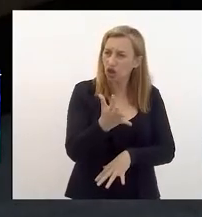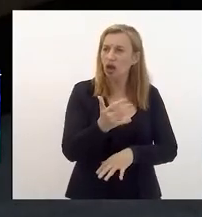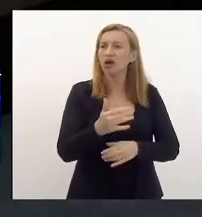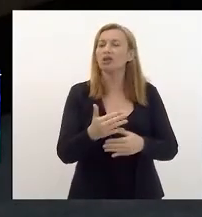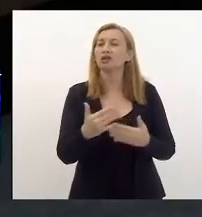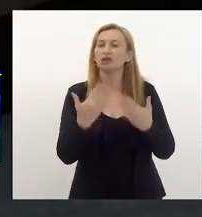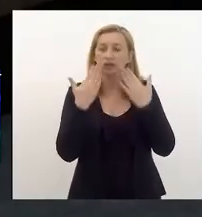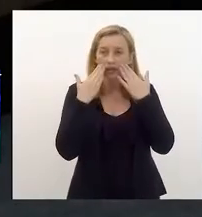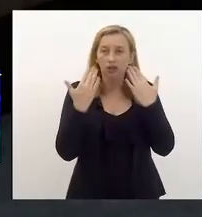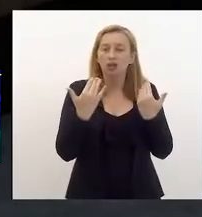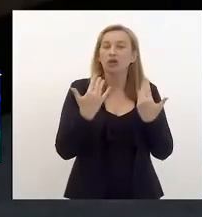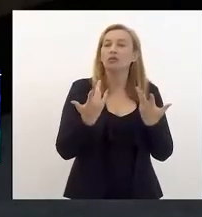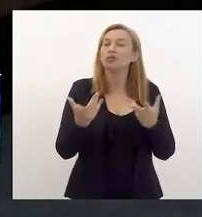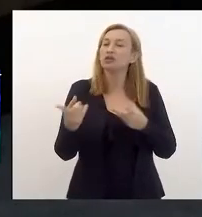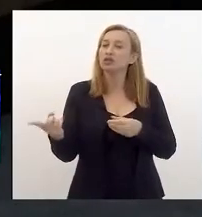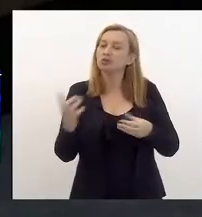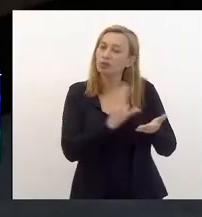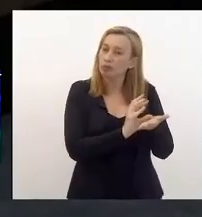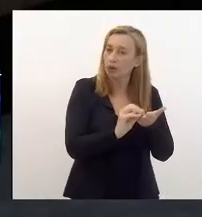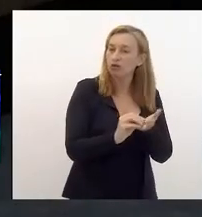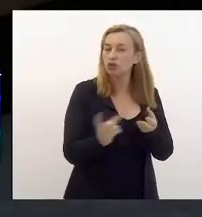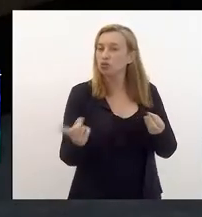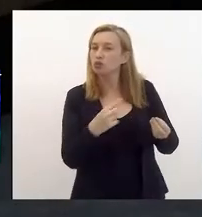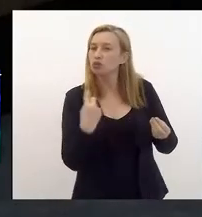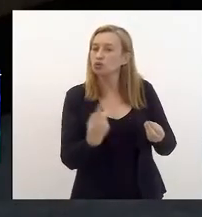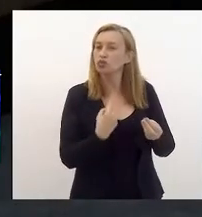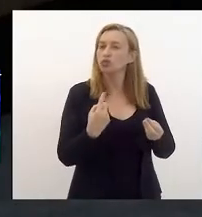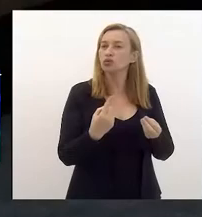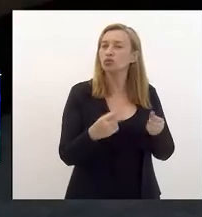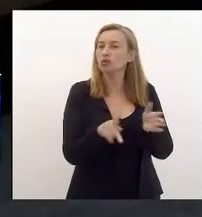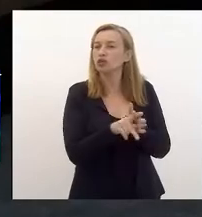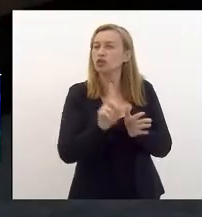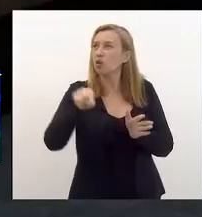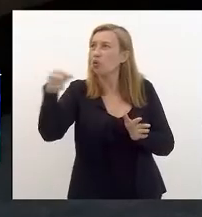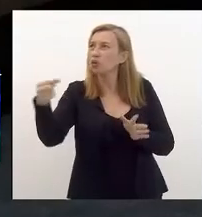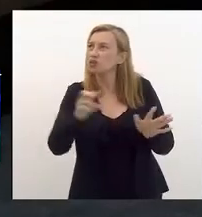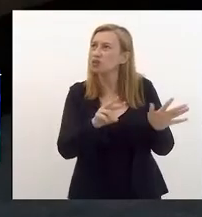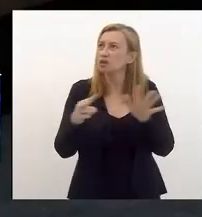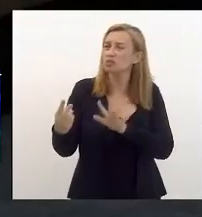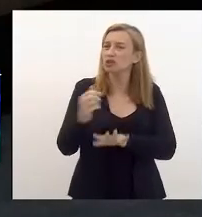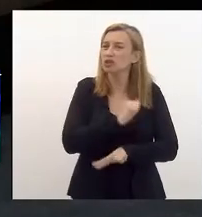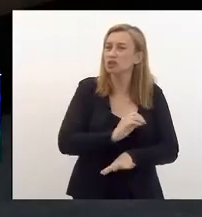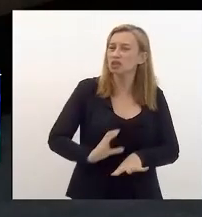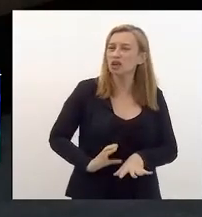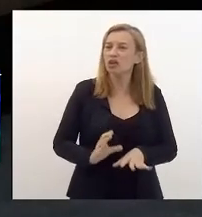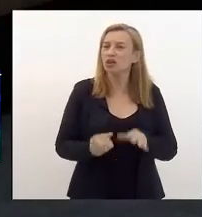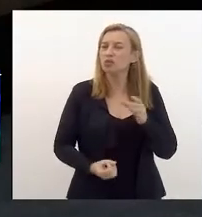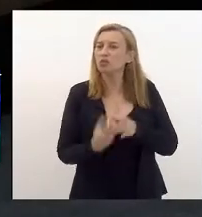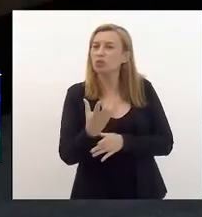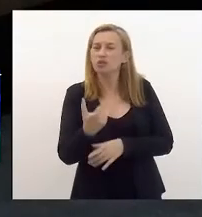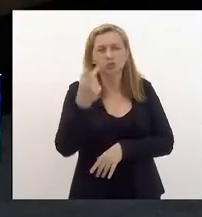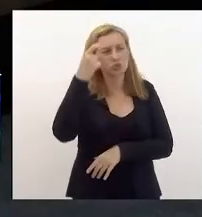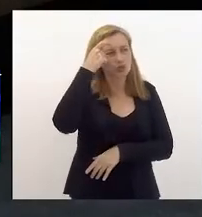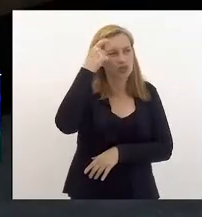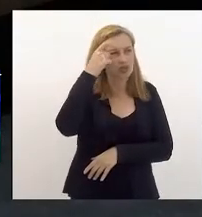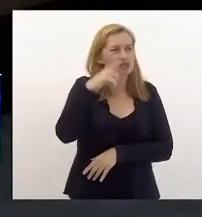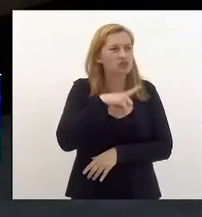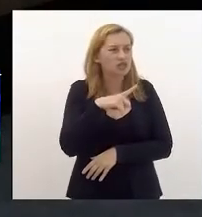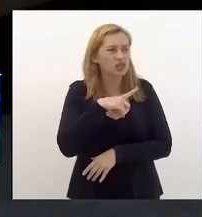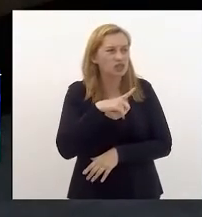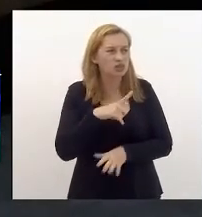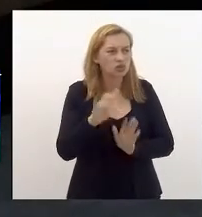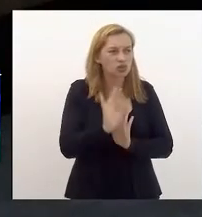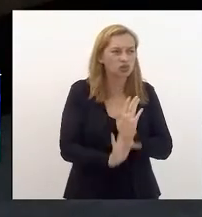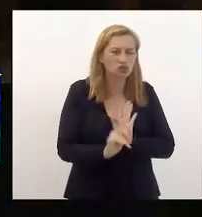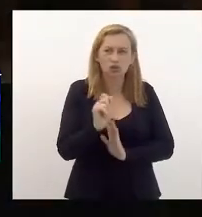compromissos com ela, para trazer para pauta o nosso projeto, quem sabe na semana que vem, André, para ver se a gente pode produzir um consenso em torno do